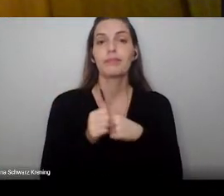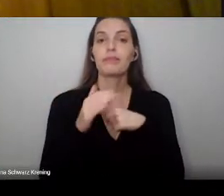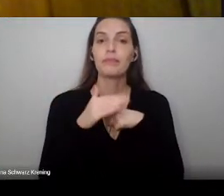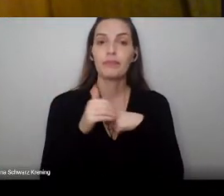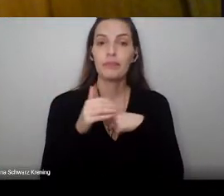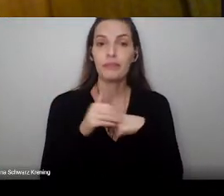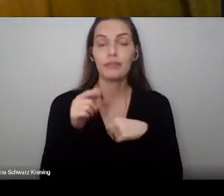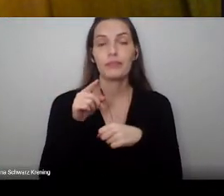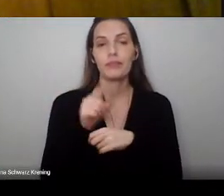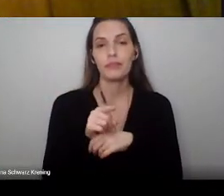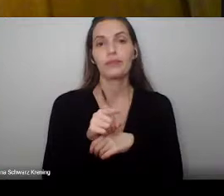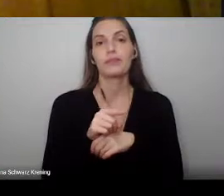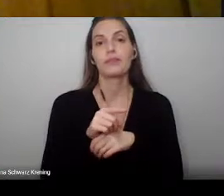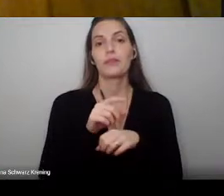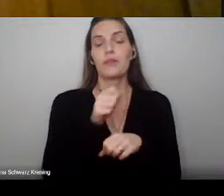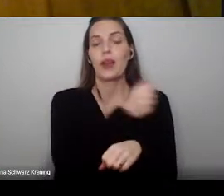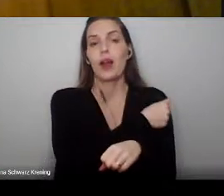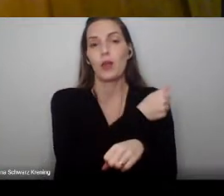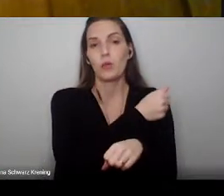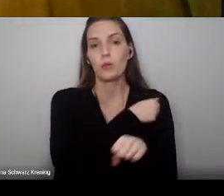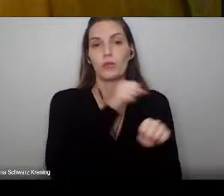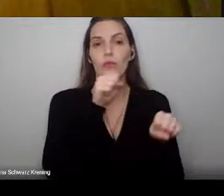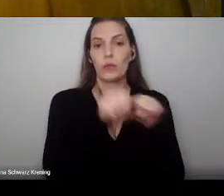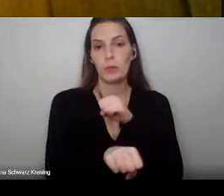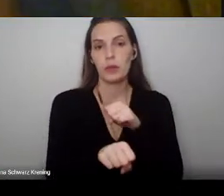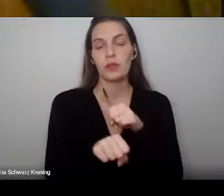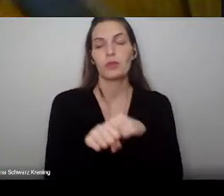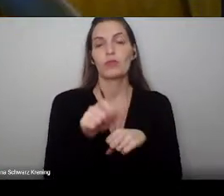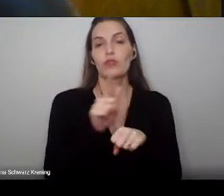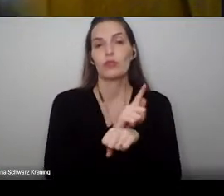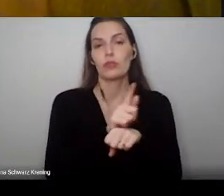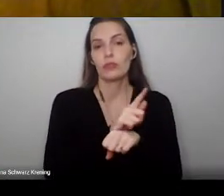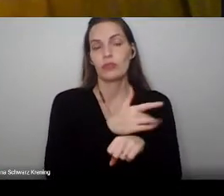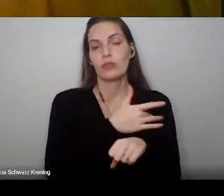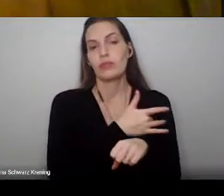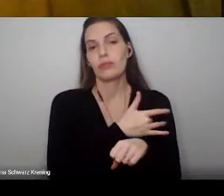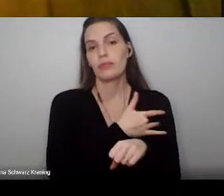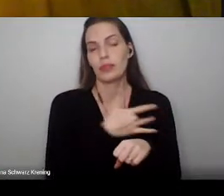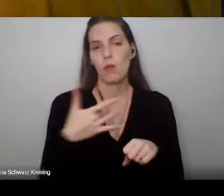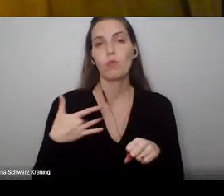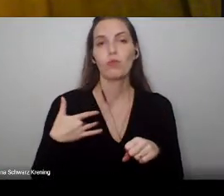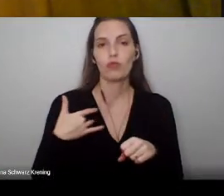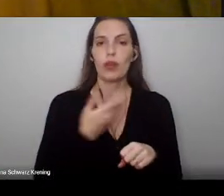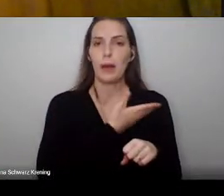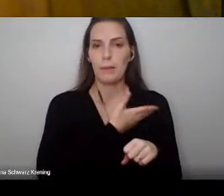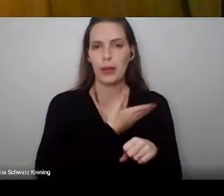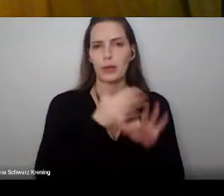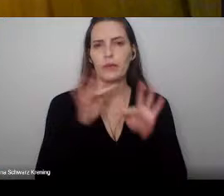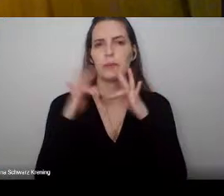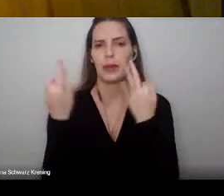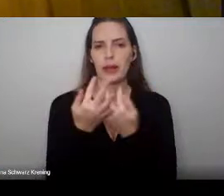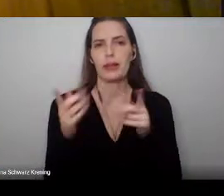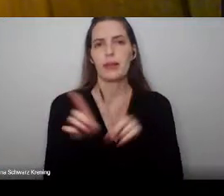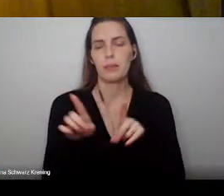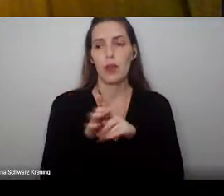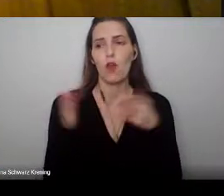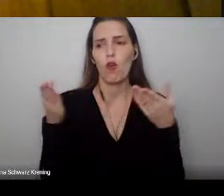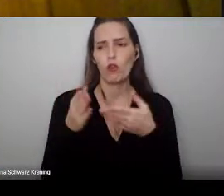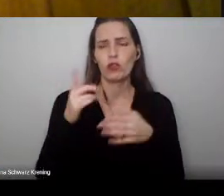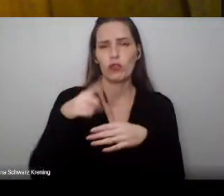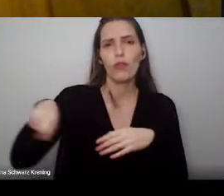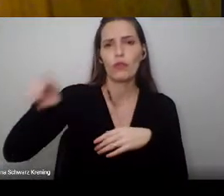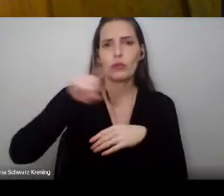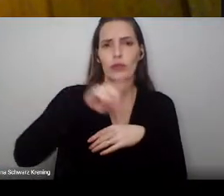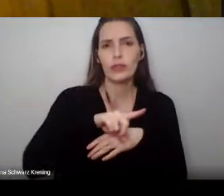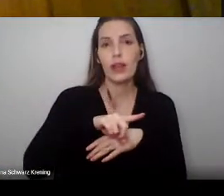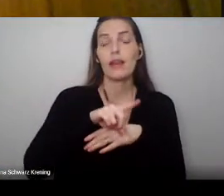Familiares e amigos dos formandos. Hoje, vocês não são muitos, mas todos sabemos o quanto vocês são